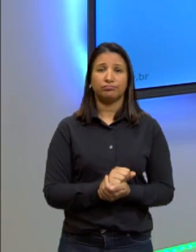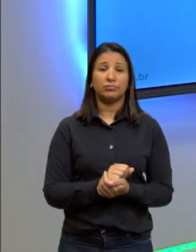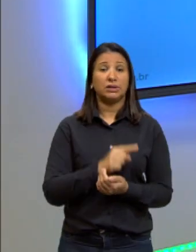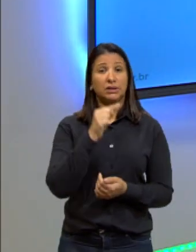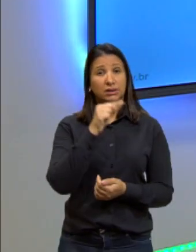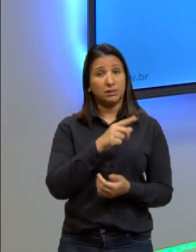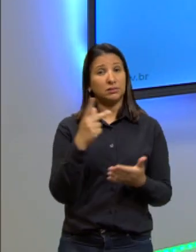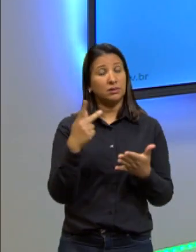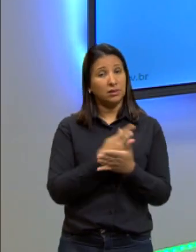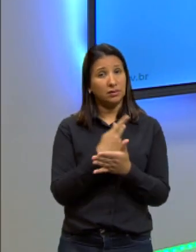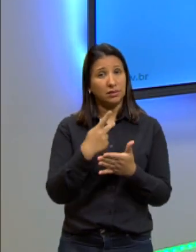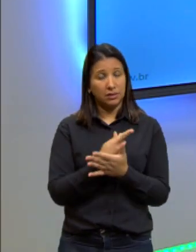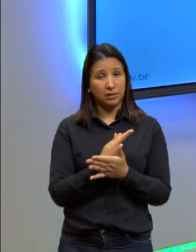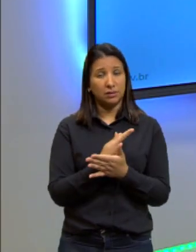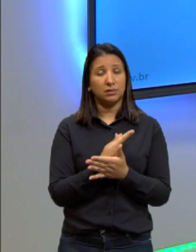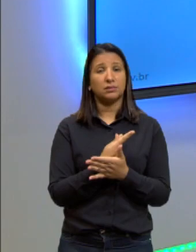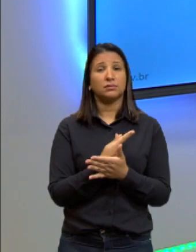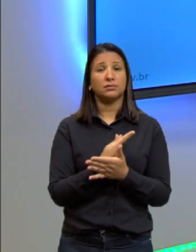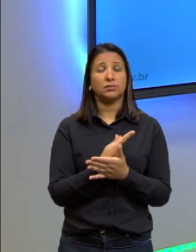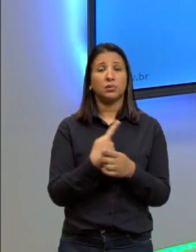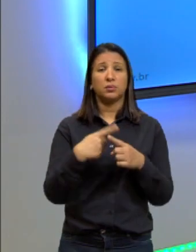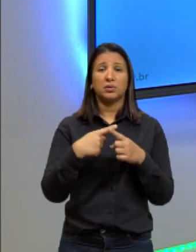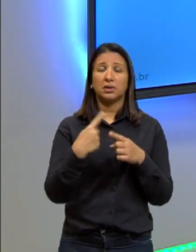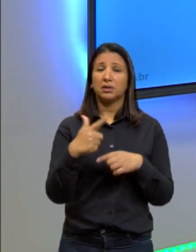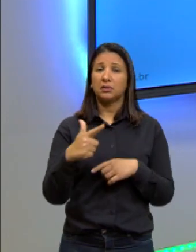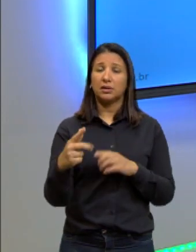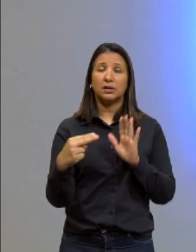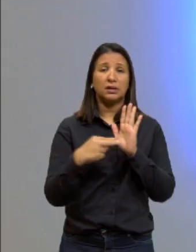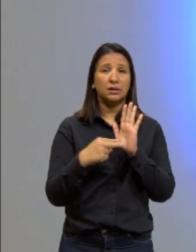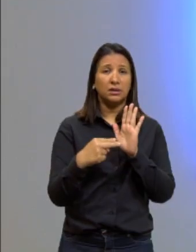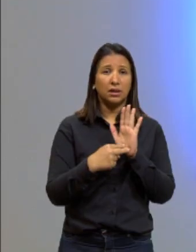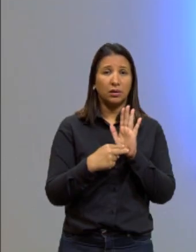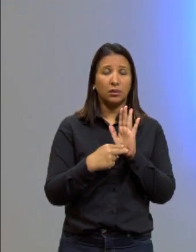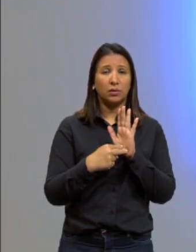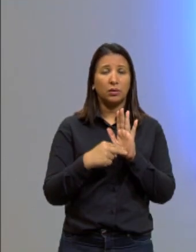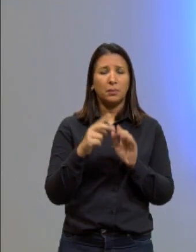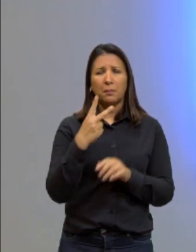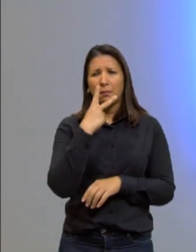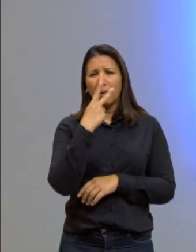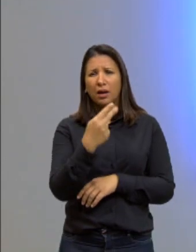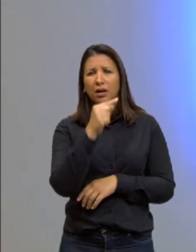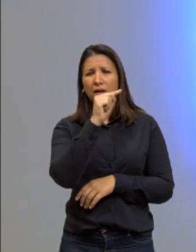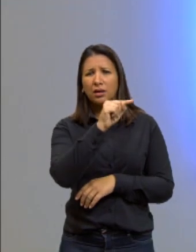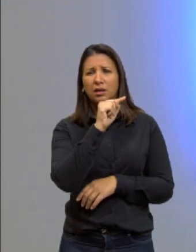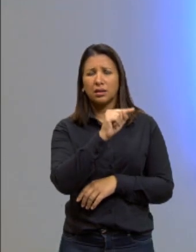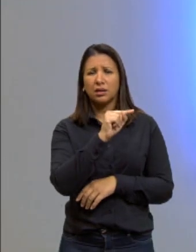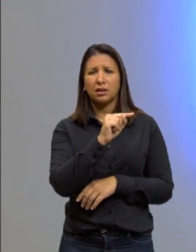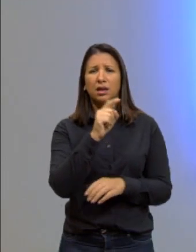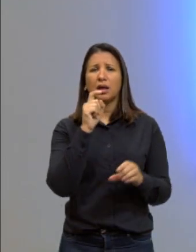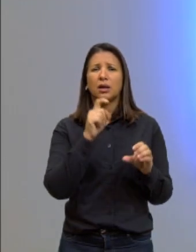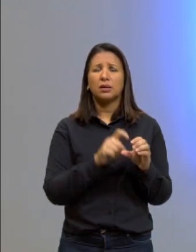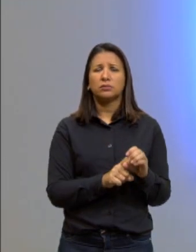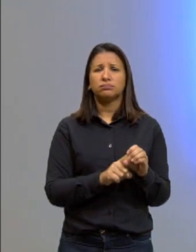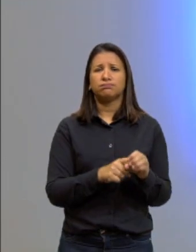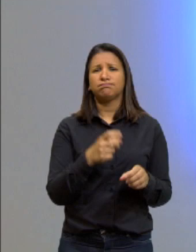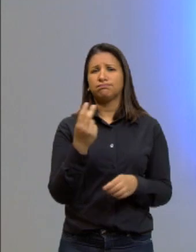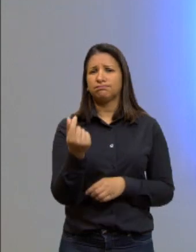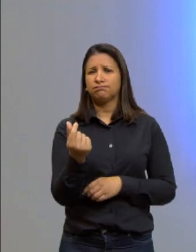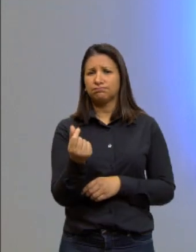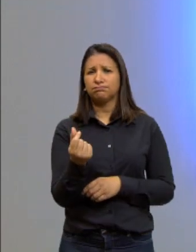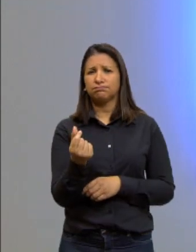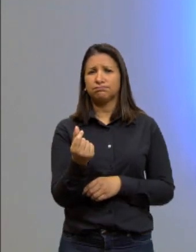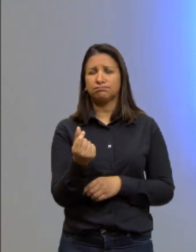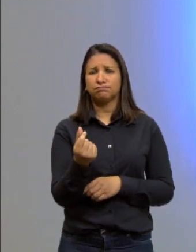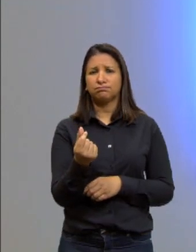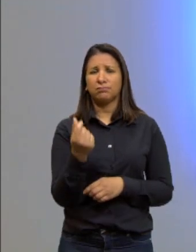que acontece por falta de atenção. Por quê? Porque parece que a condição financeira ela é o homem das neves, né?